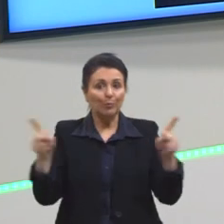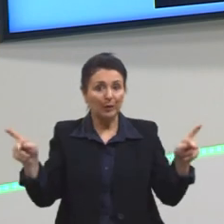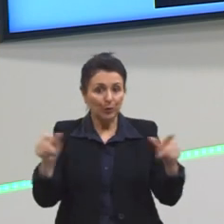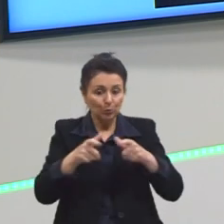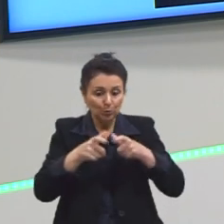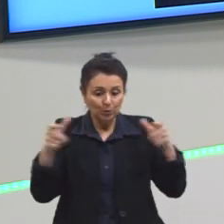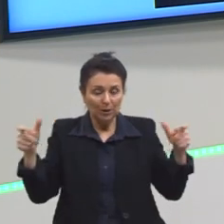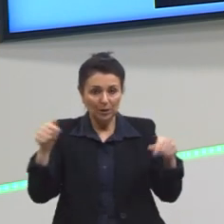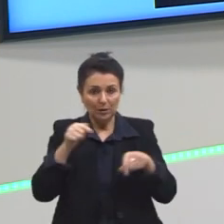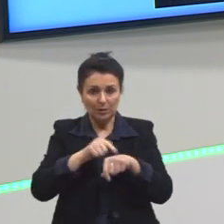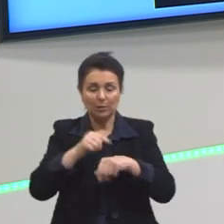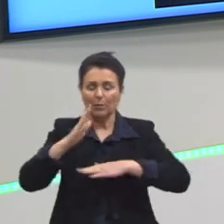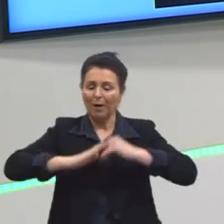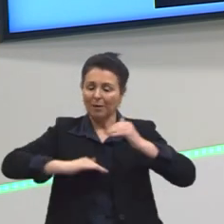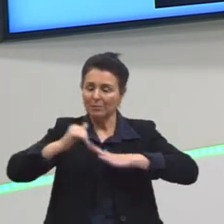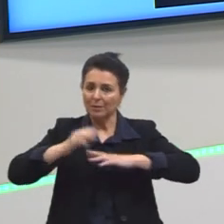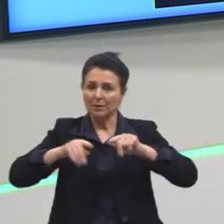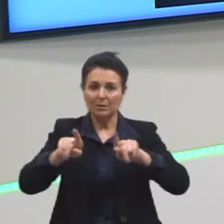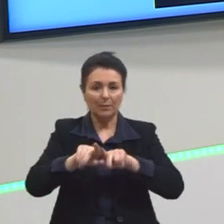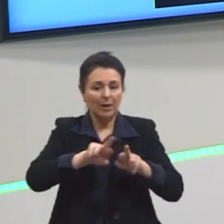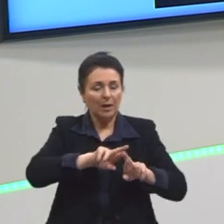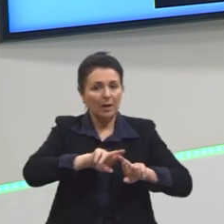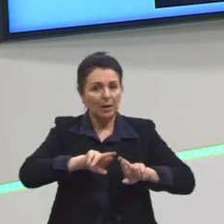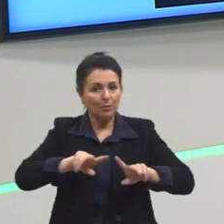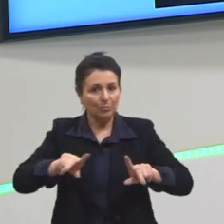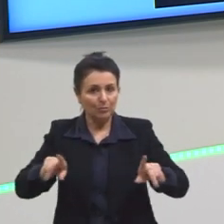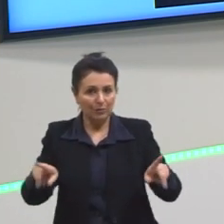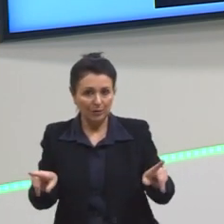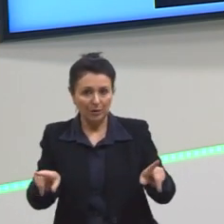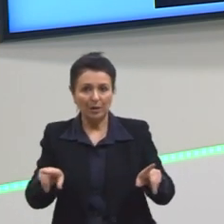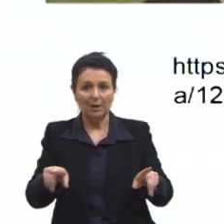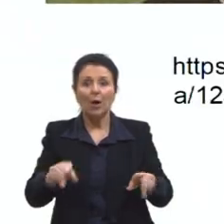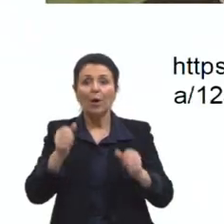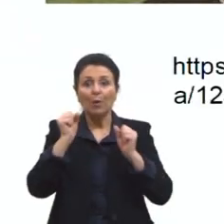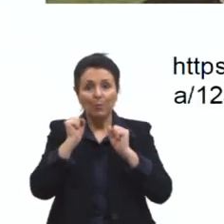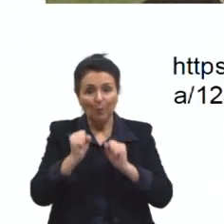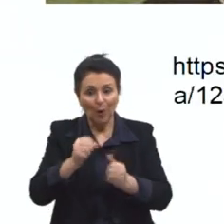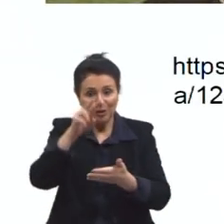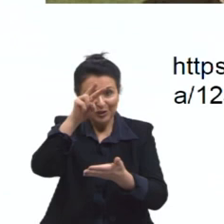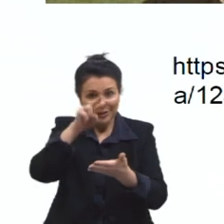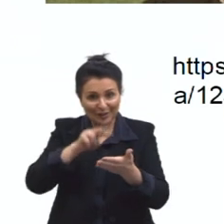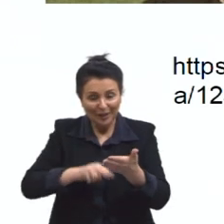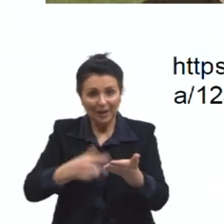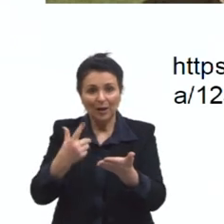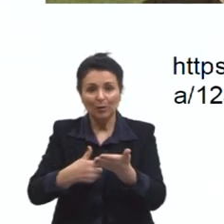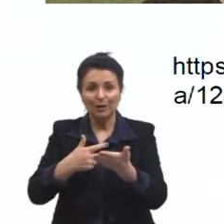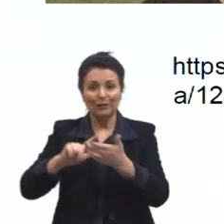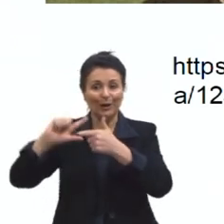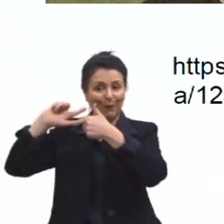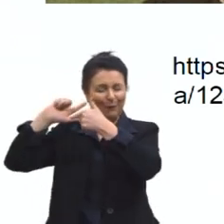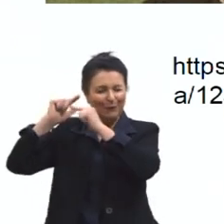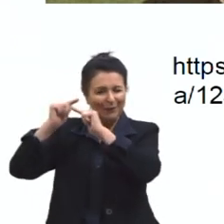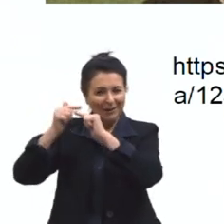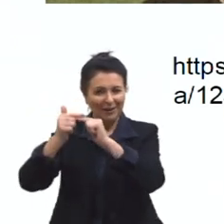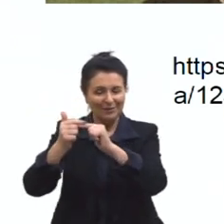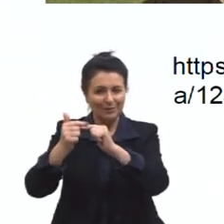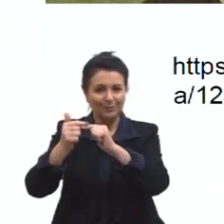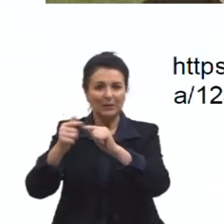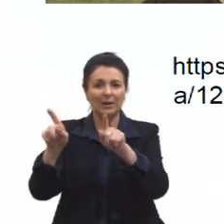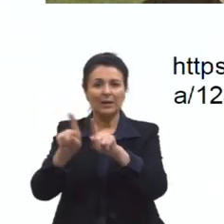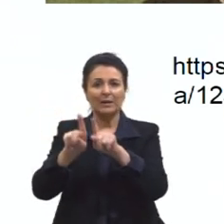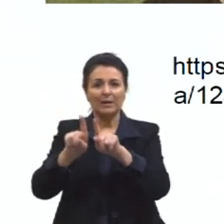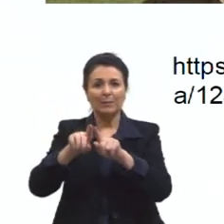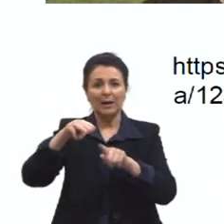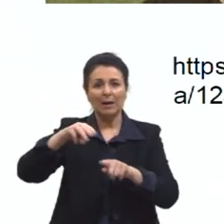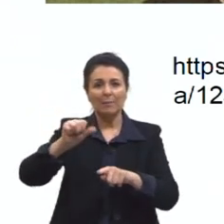bem diferentes. Quem tiver interesse, esse livro da Angela Davis é muito bom, é um clássico. A vai falar também de Maria Firmina